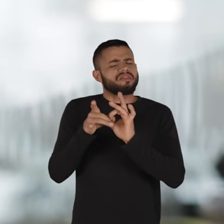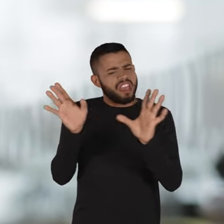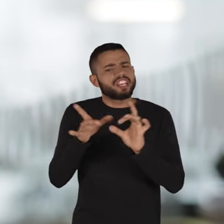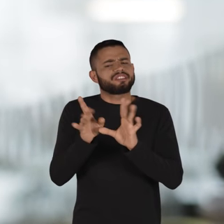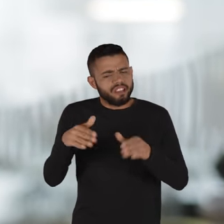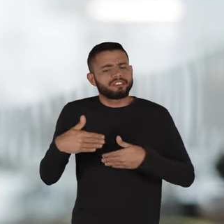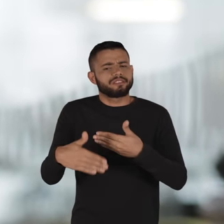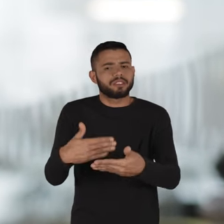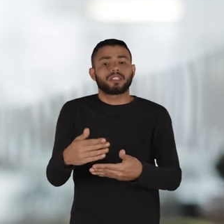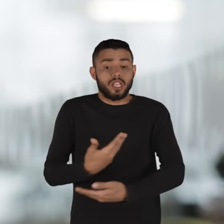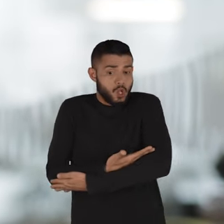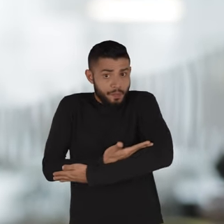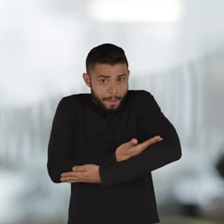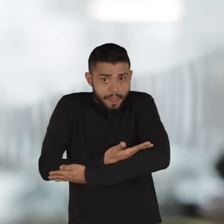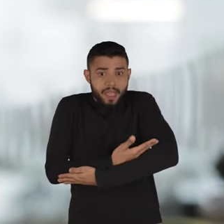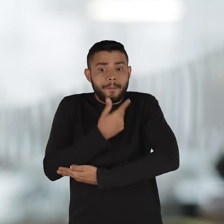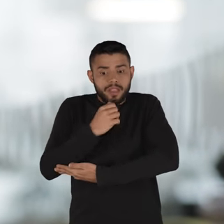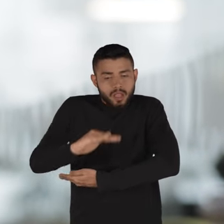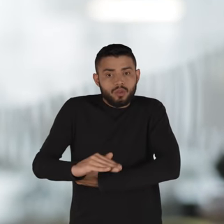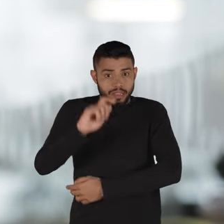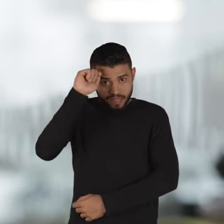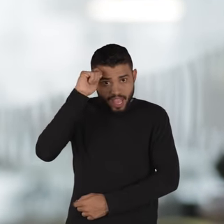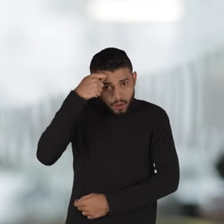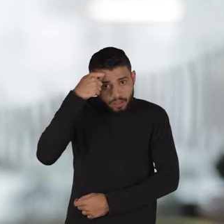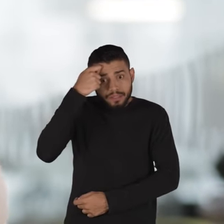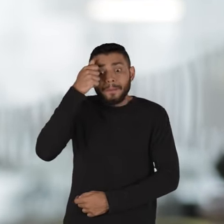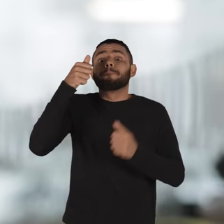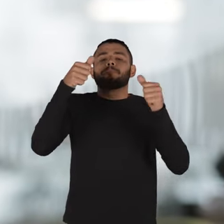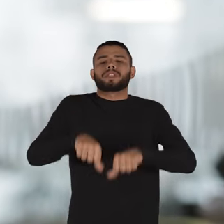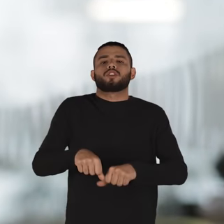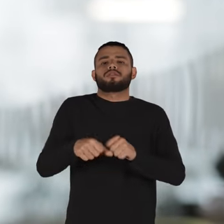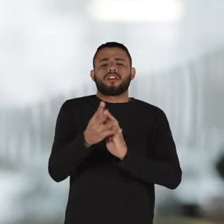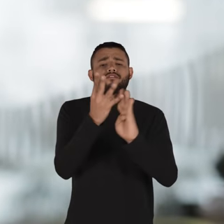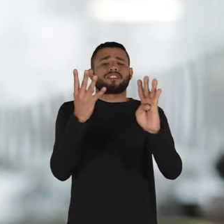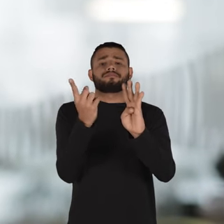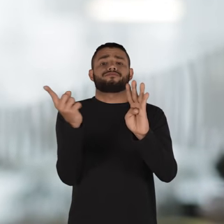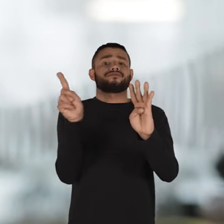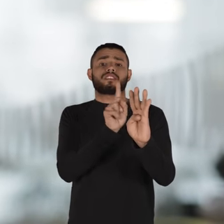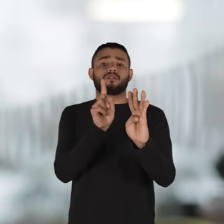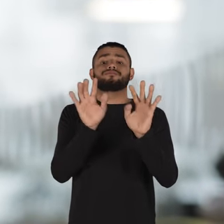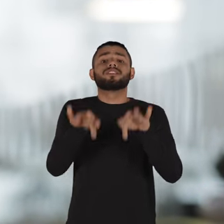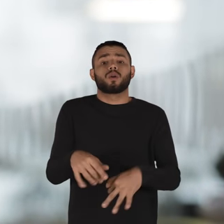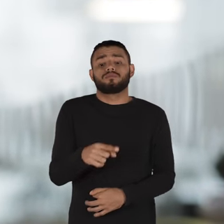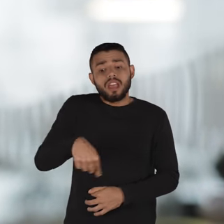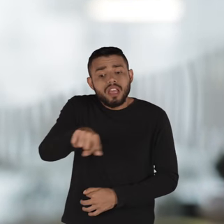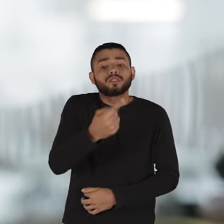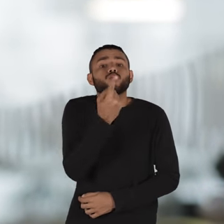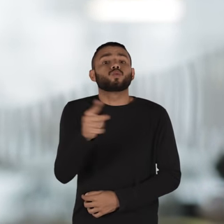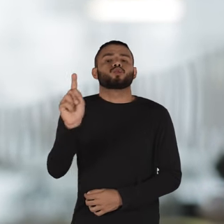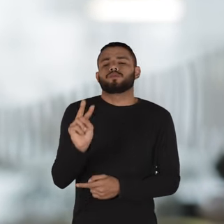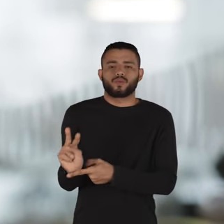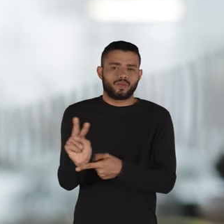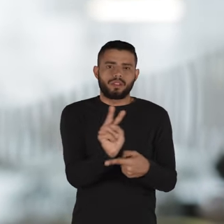deixando. E com os bebês e meninos negros, a gente deixa eles ainda para o final da fila. Eles são os últimos